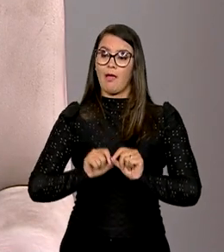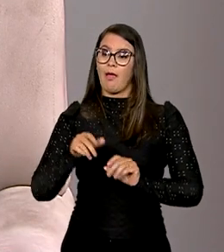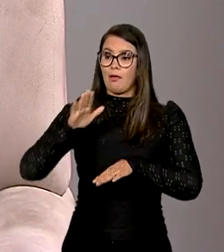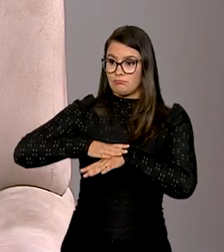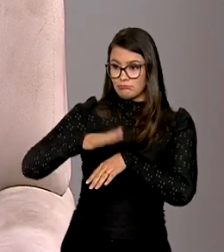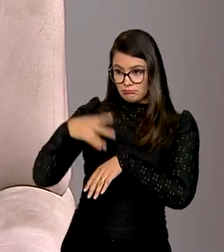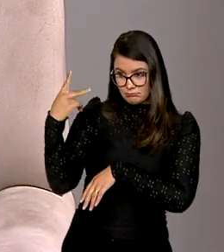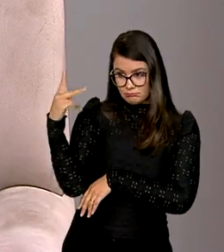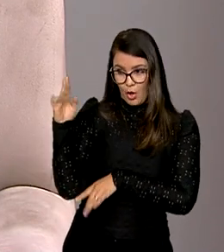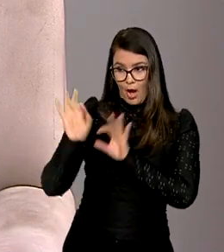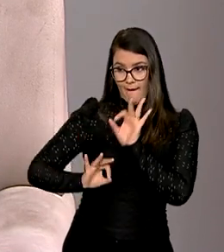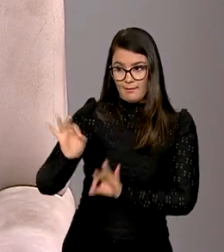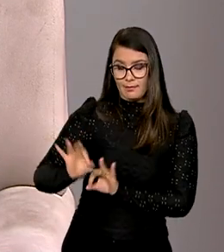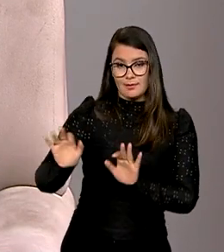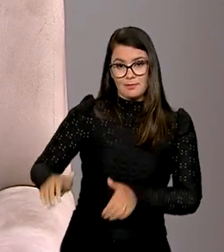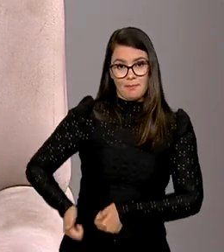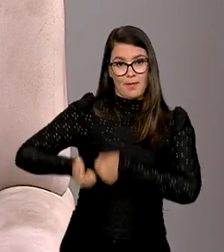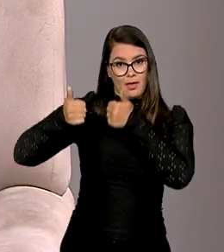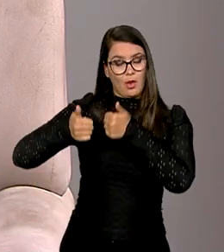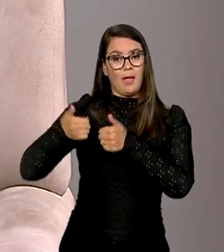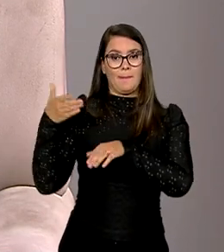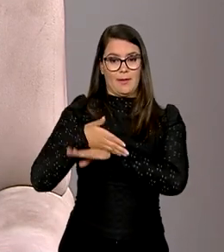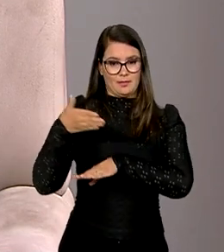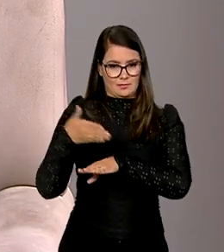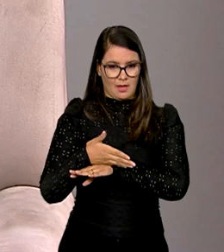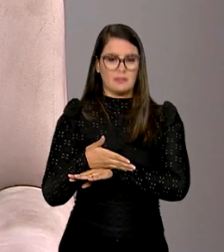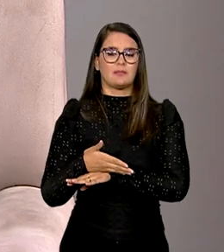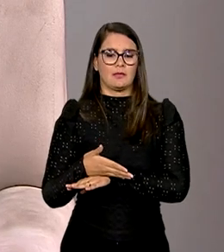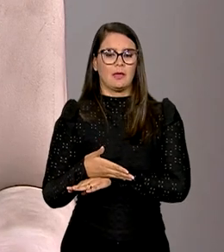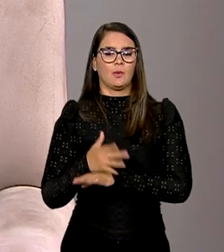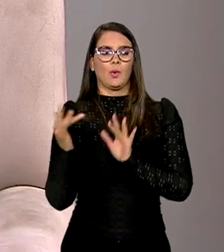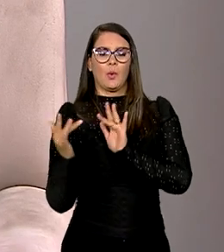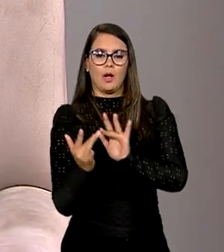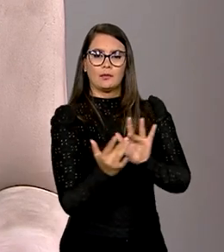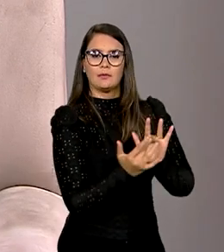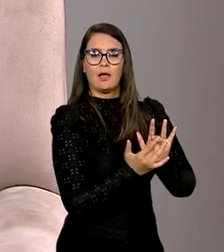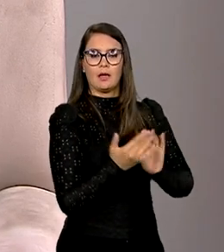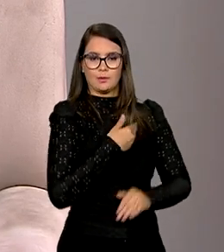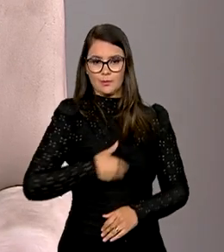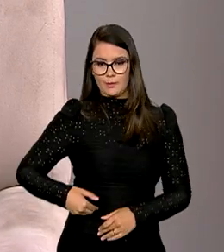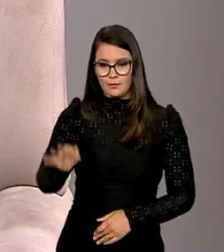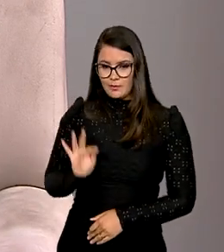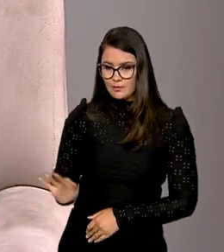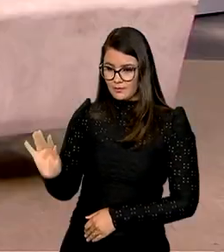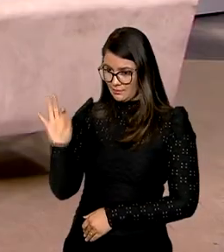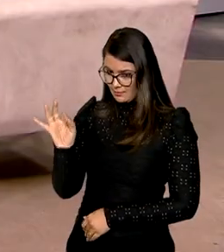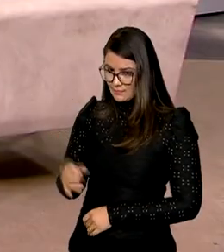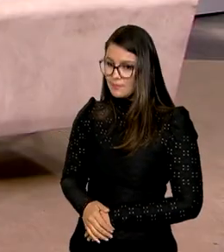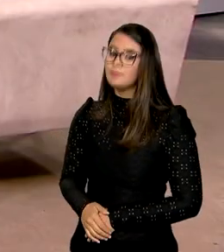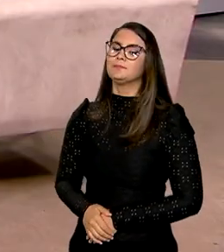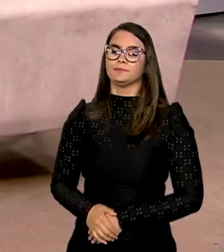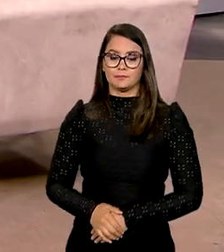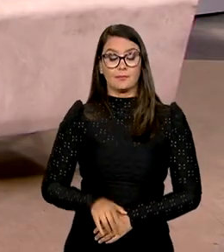organizem e possam otimizar, então, a sua participação nesse contato com o governo federal, não é? É isso aí. Para